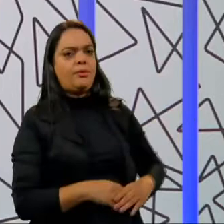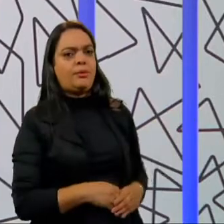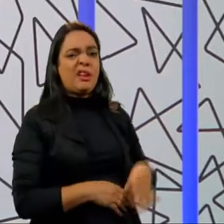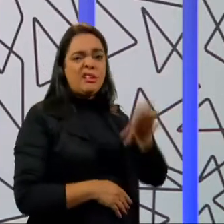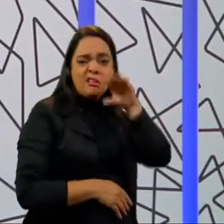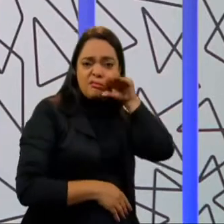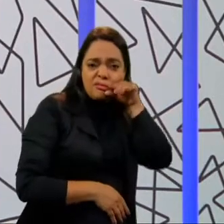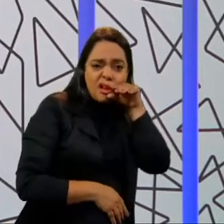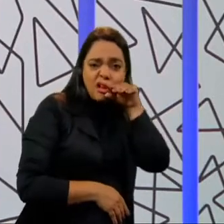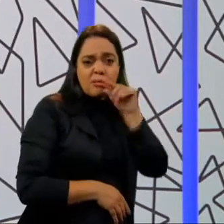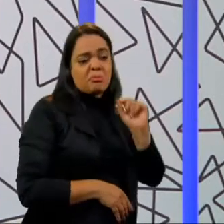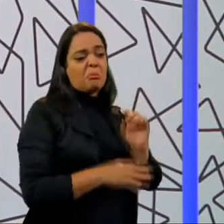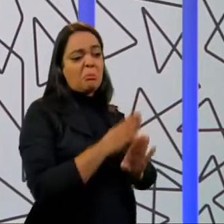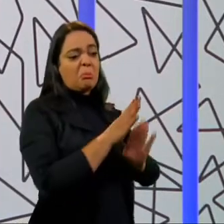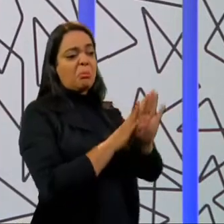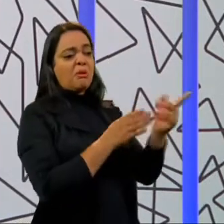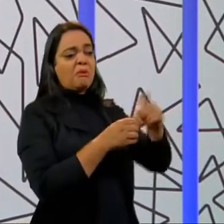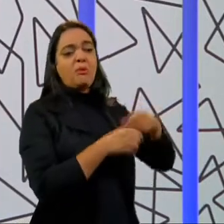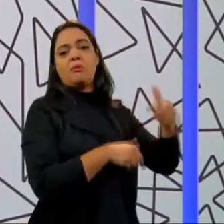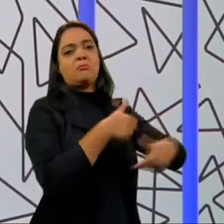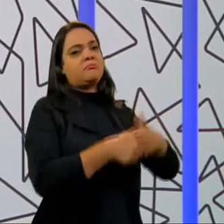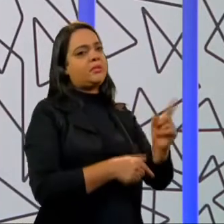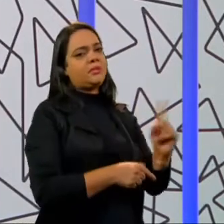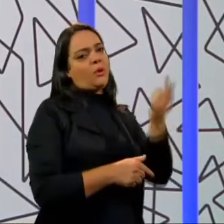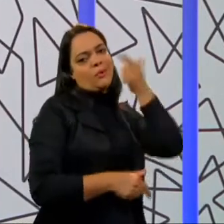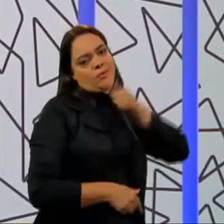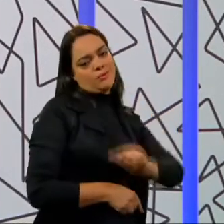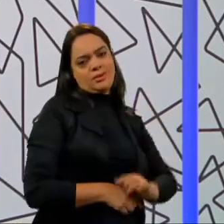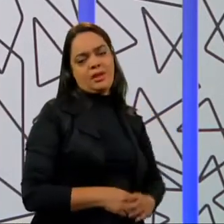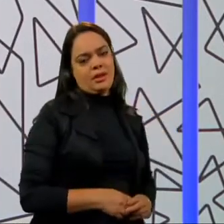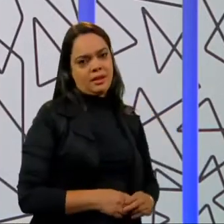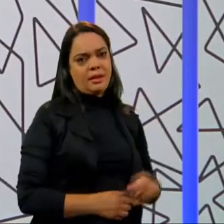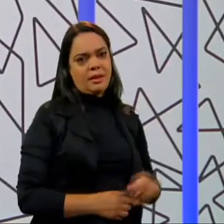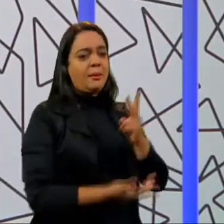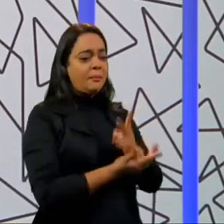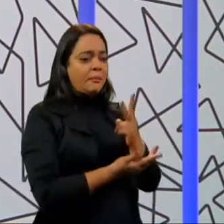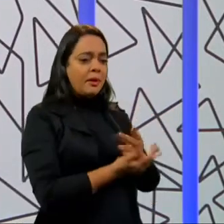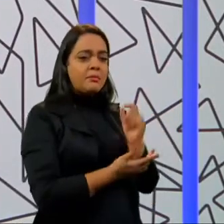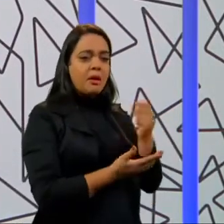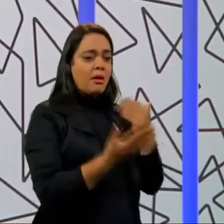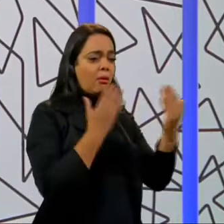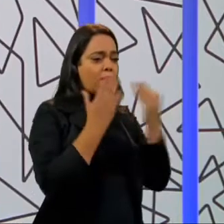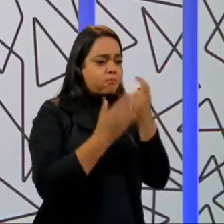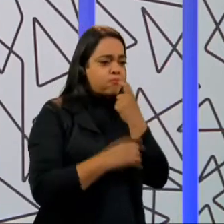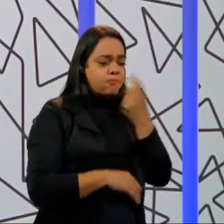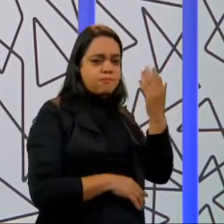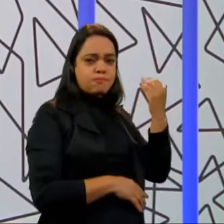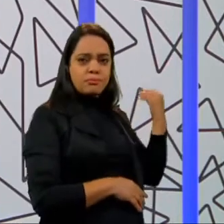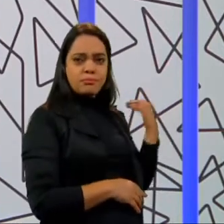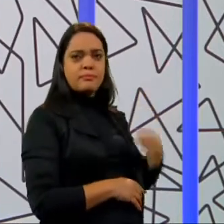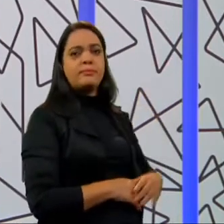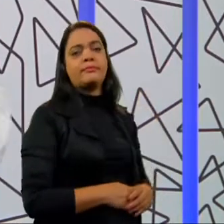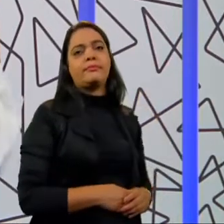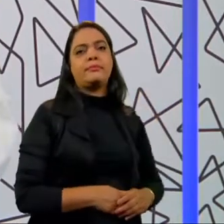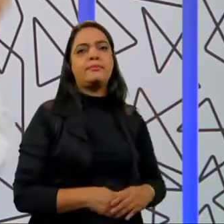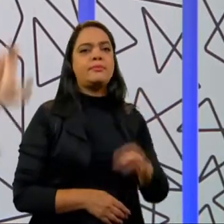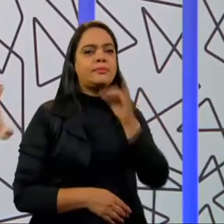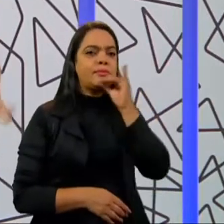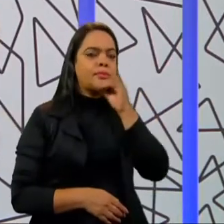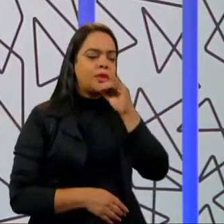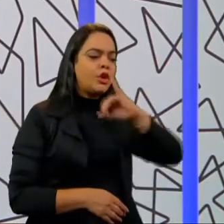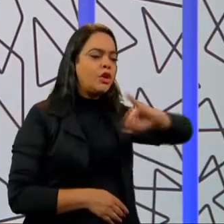domésticos ainda não estão conseguindo essa recuperação, mesmo quando você olha dois trimestres móveis do mesmo ano, que seria